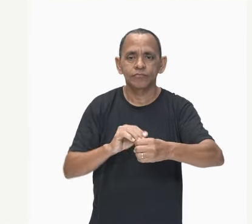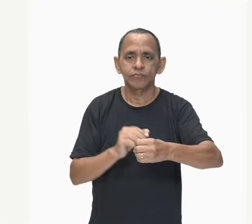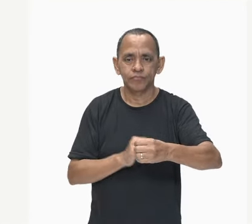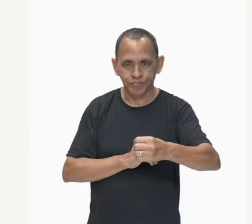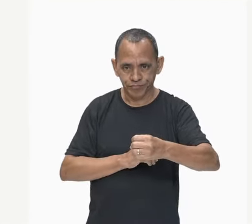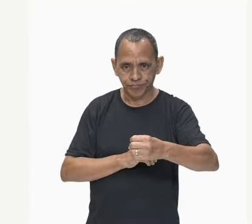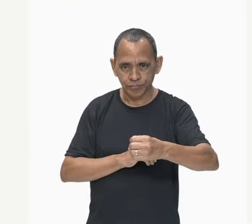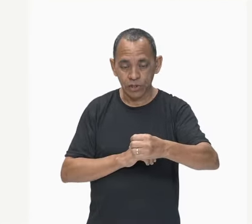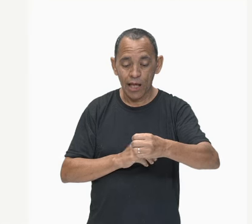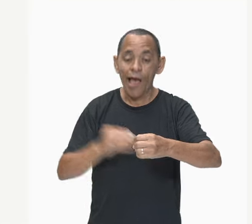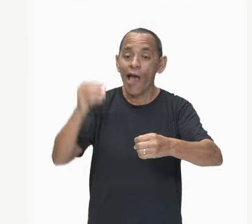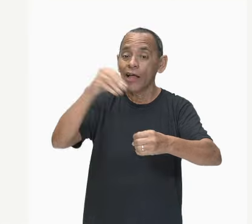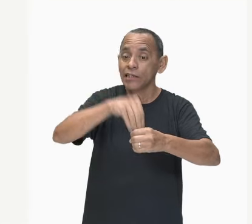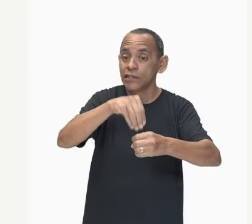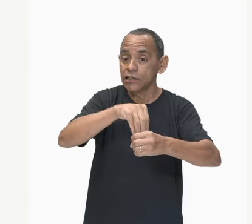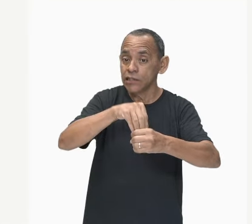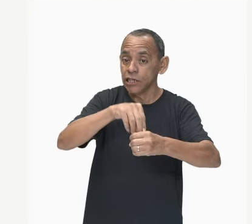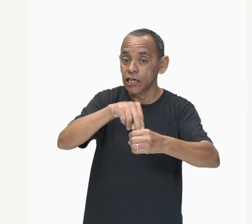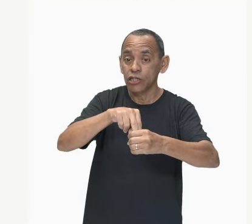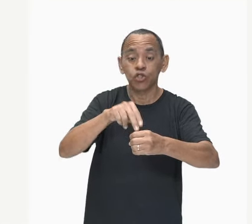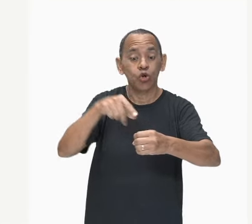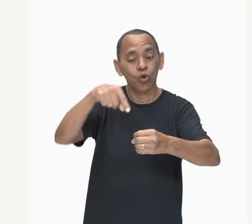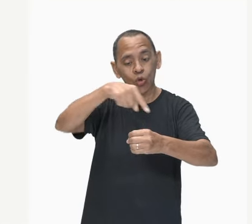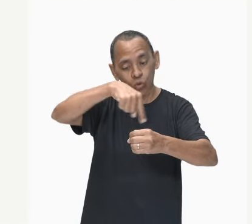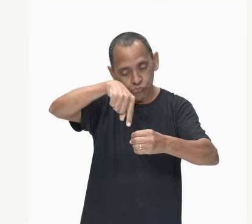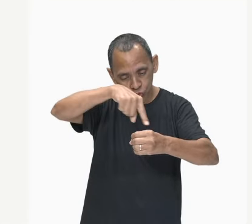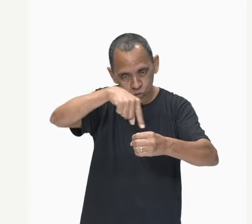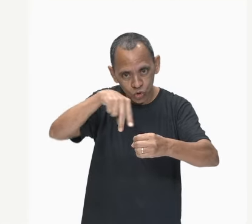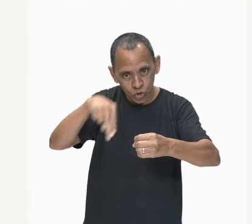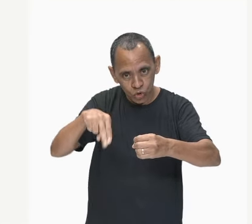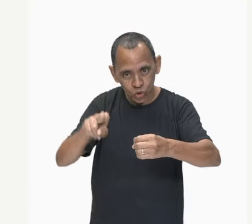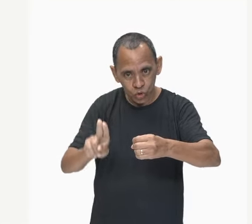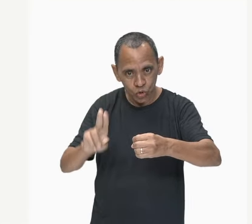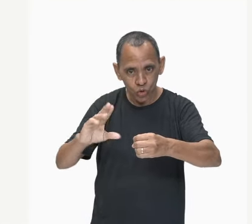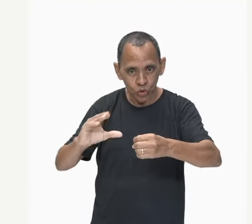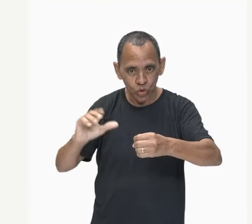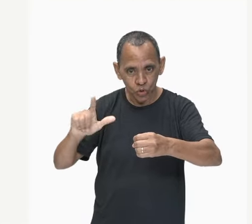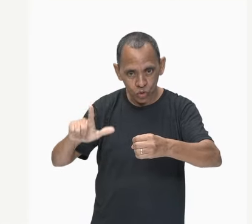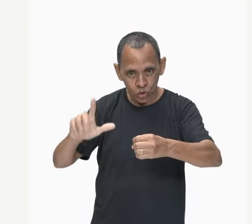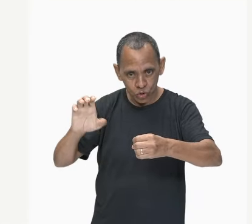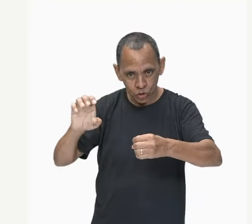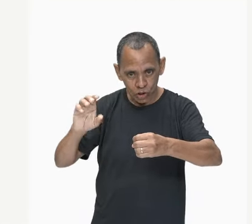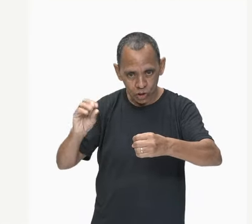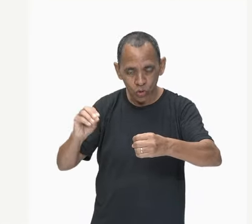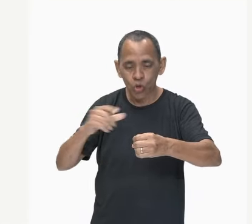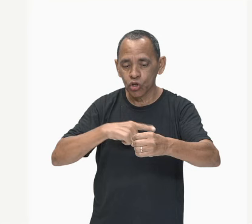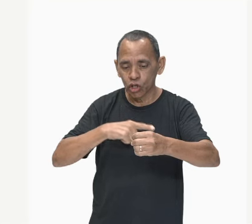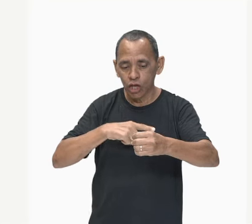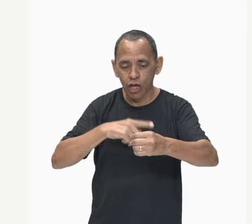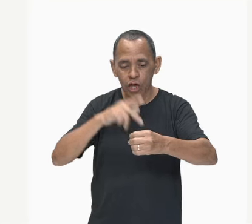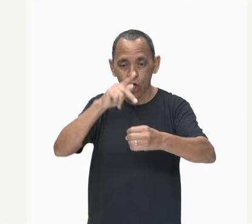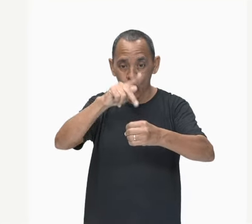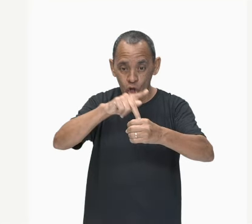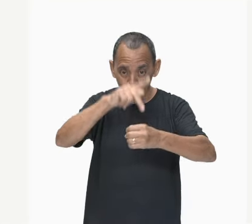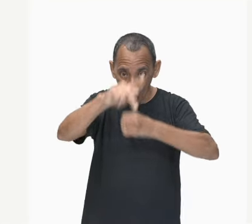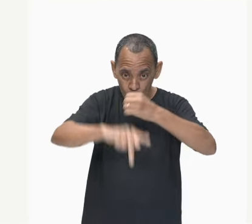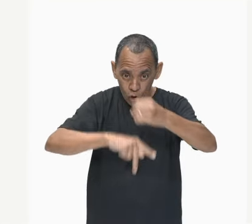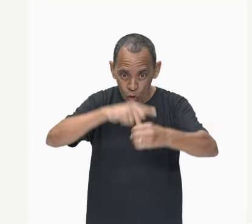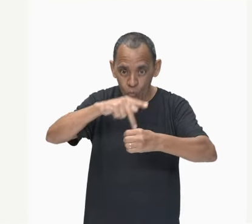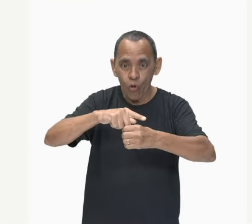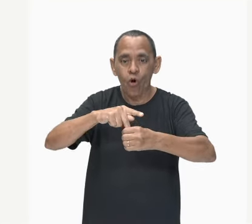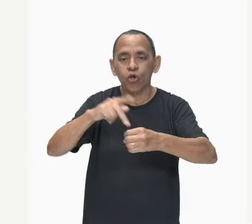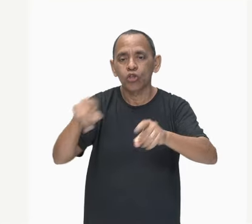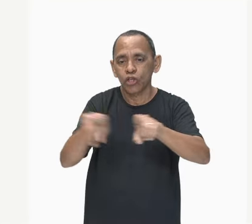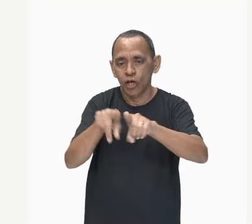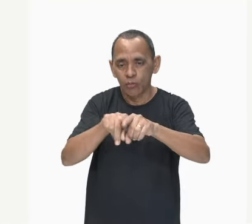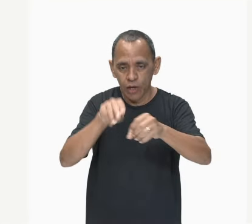Dentro do núcleo, como você pode observar, o próton e o nêutron, que nós vamos ver daqui a pouco o que